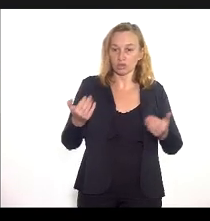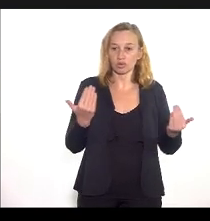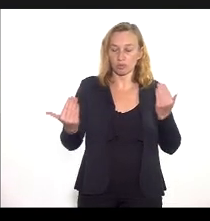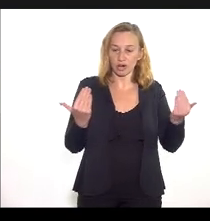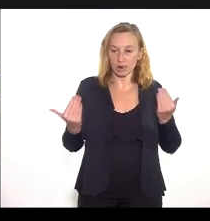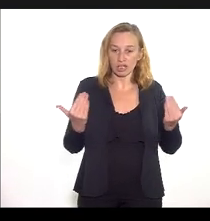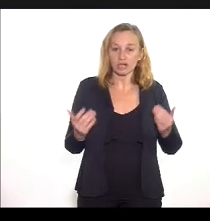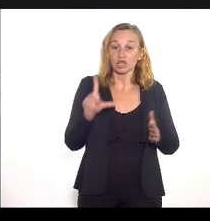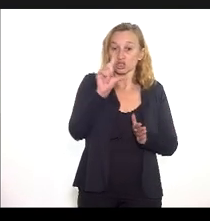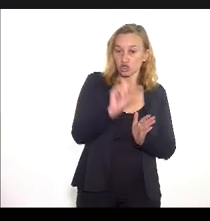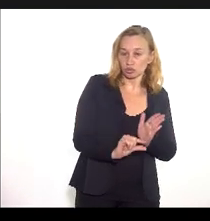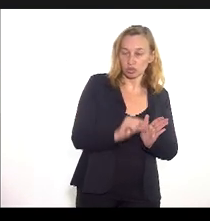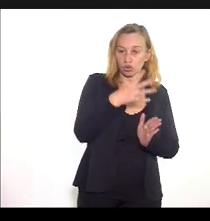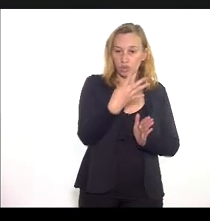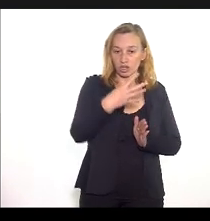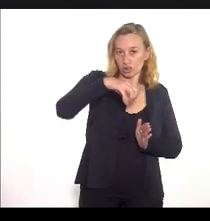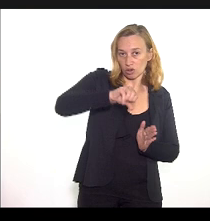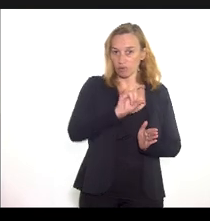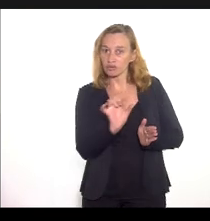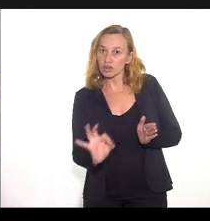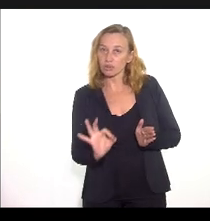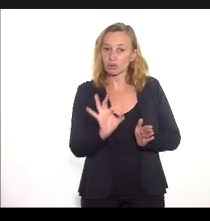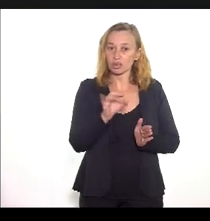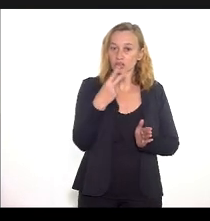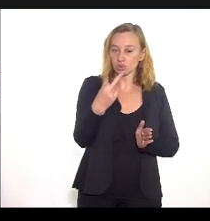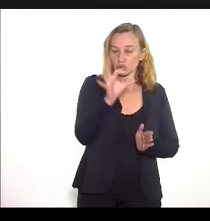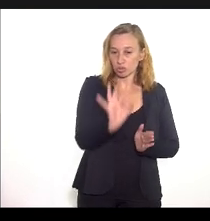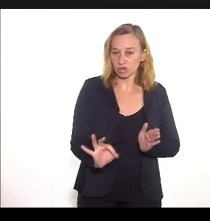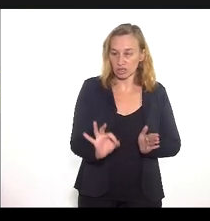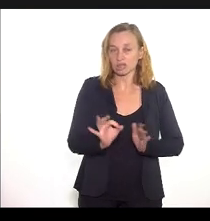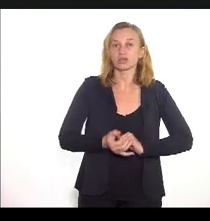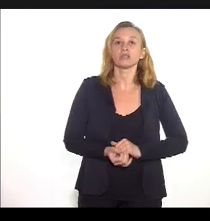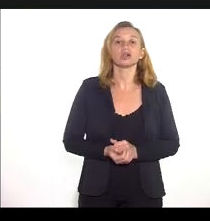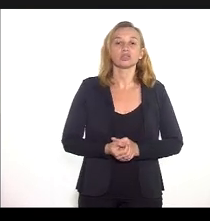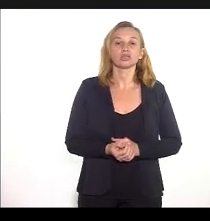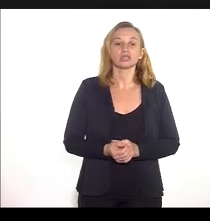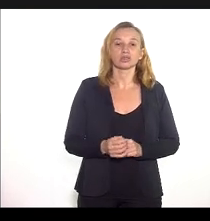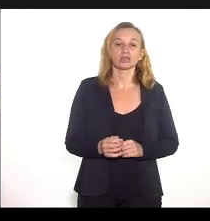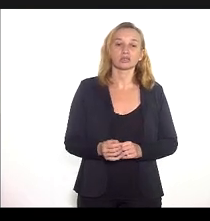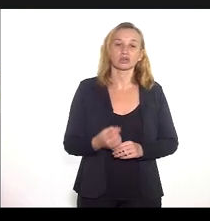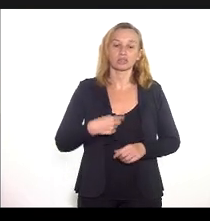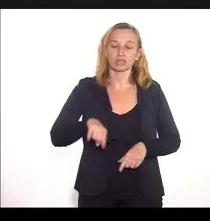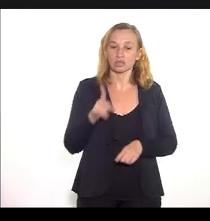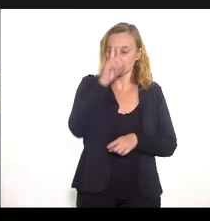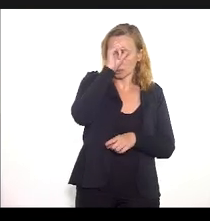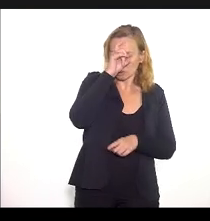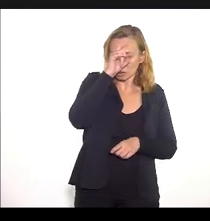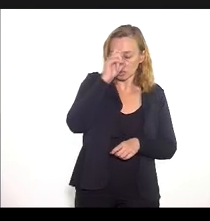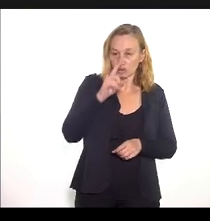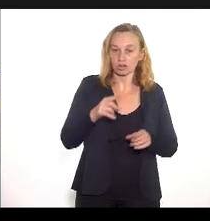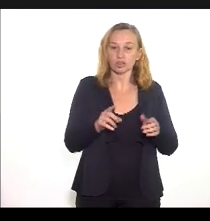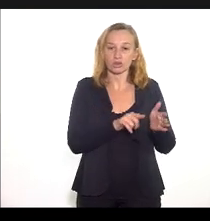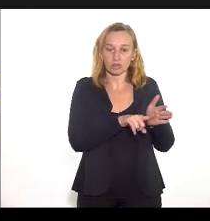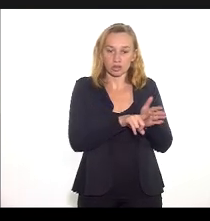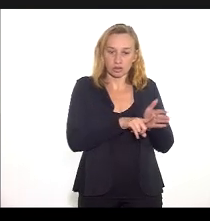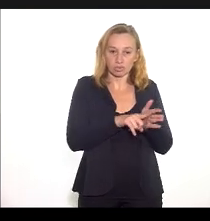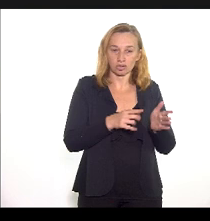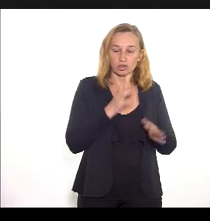verifica a redução de 49,2% nas internações com finalidade de diagnóstico.